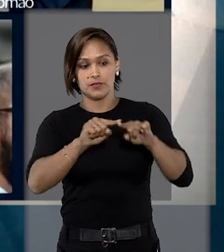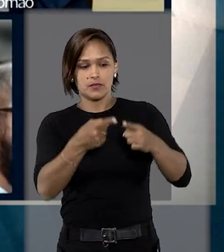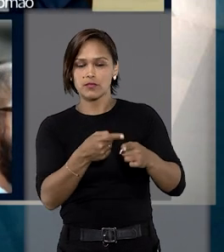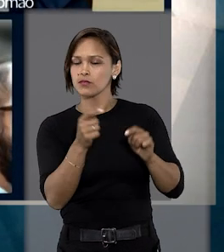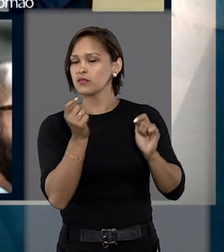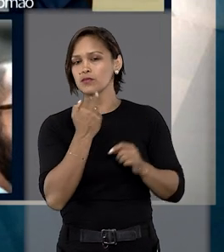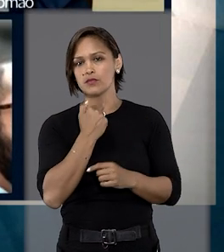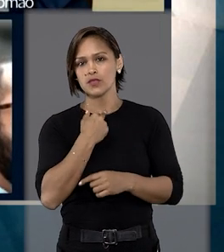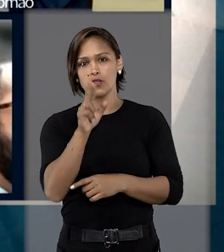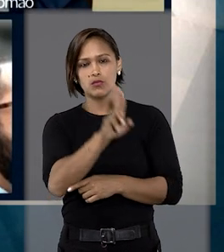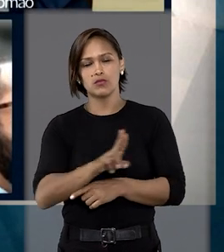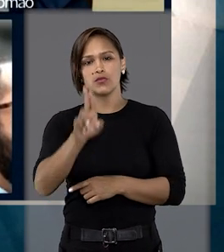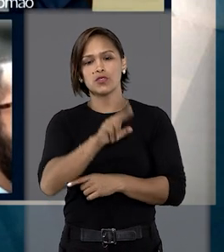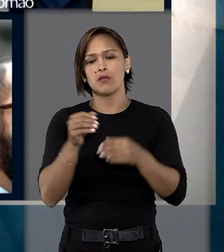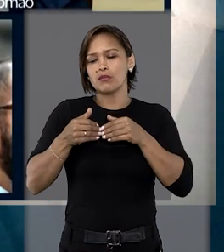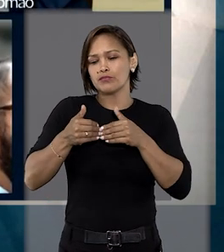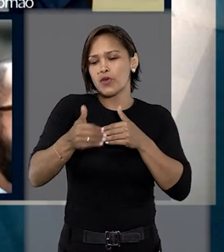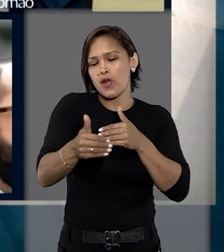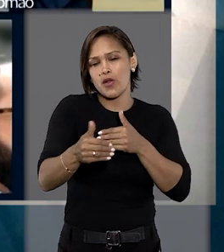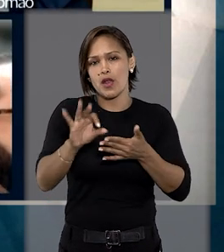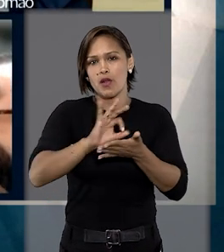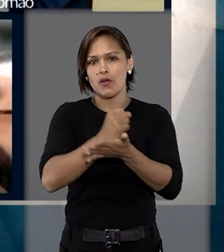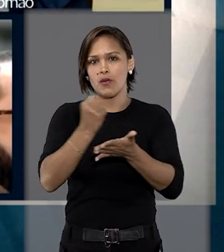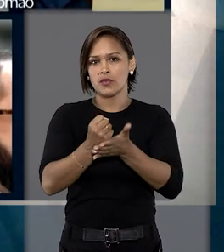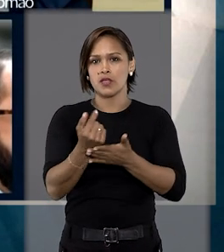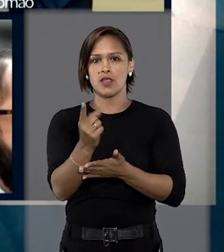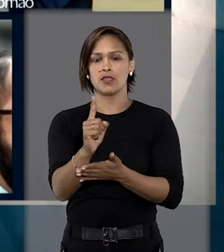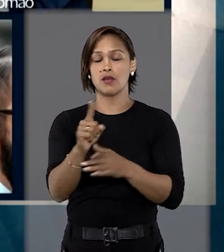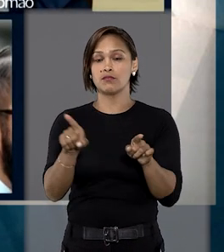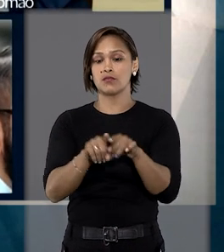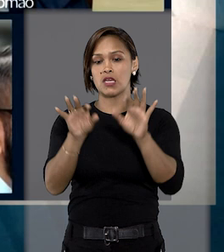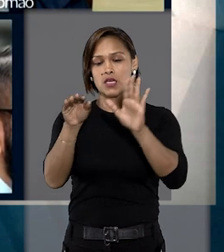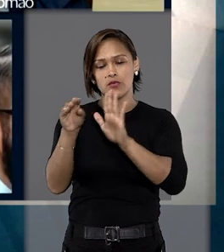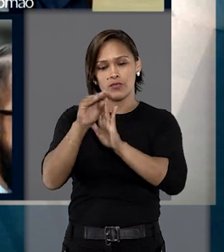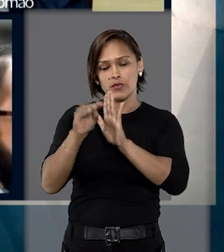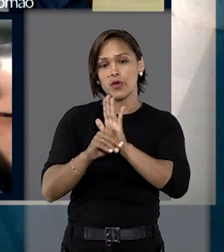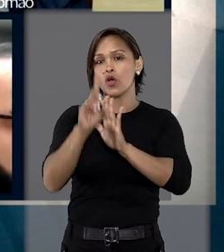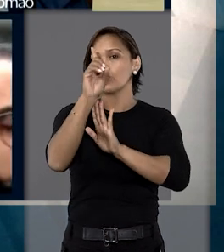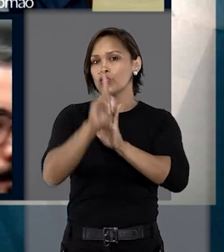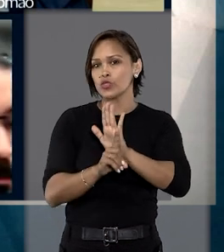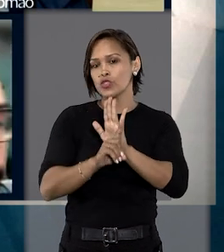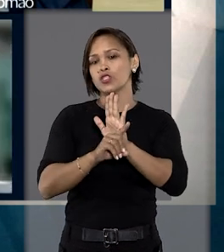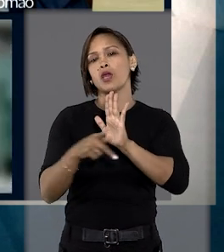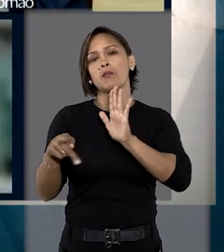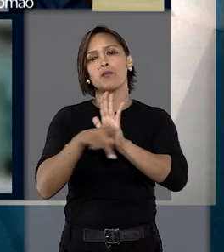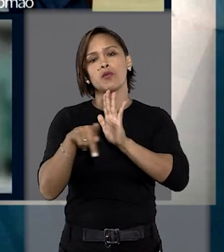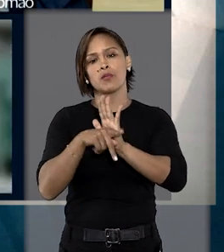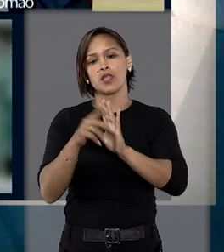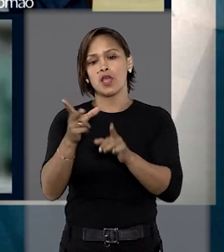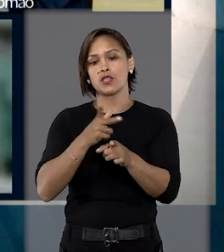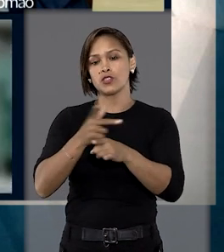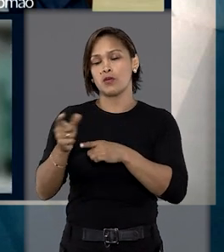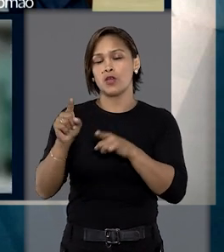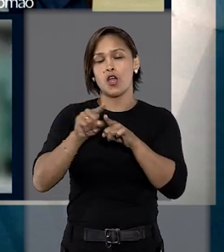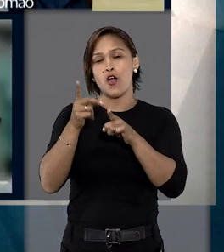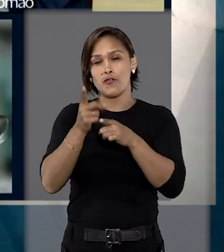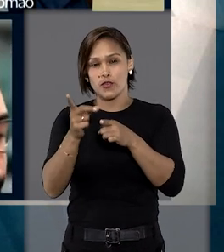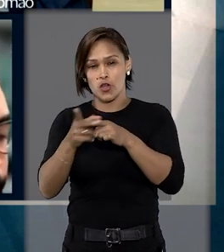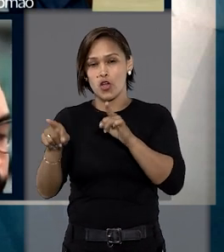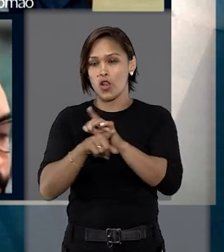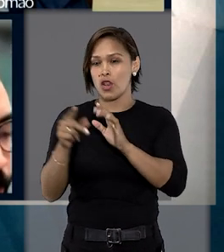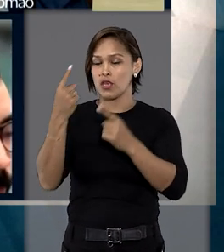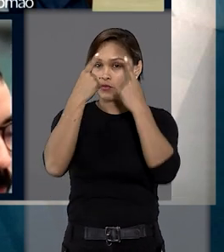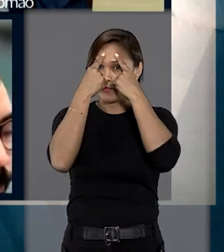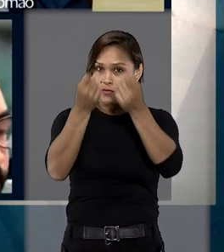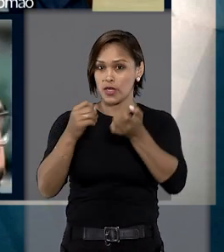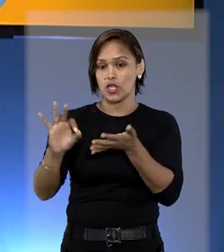isso não pode servir para eternizar o contrato de locação, restringindo os direitos de propriedade do locador e violando a natureza